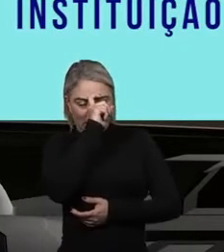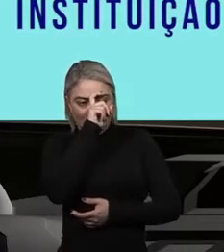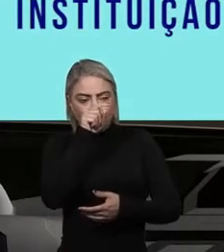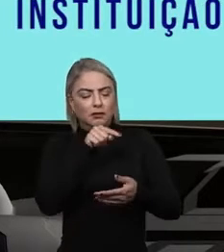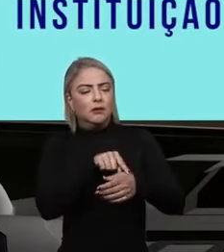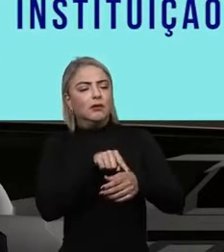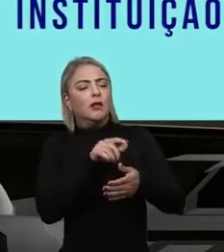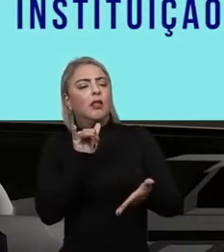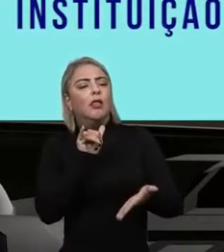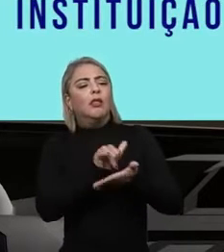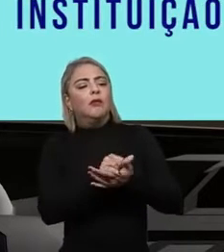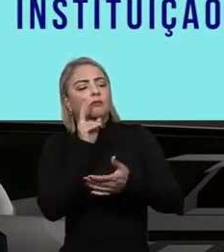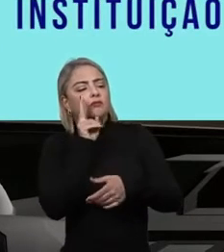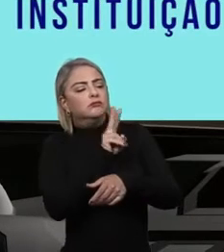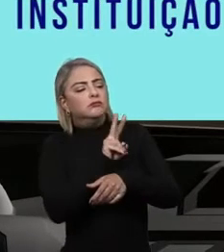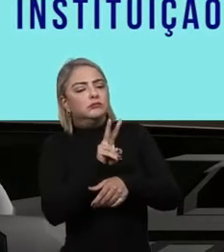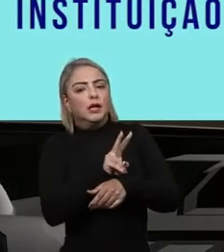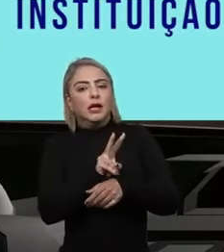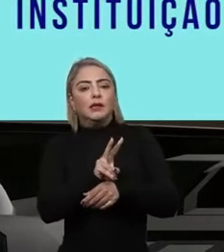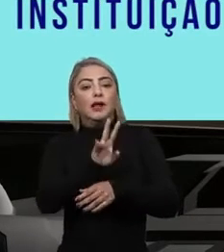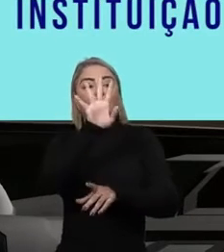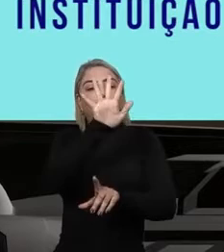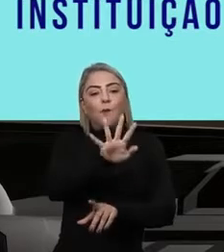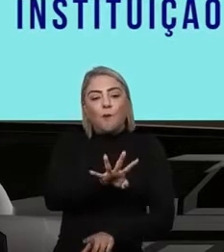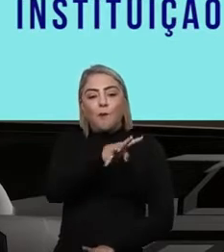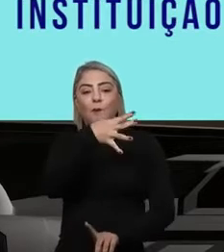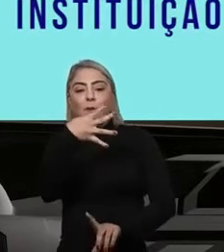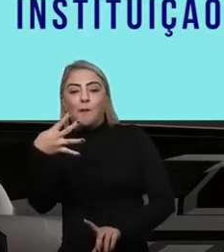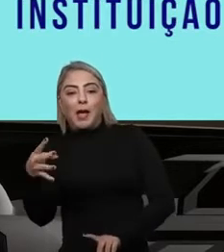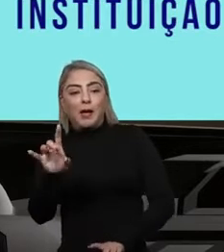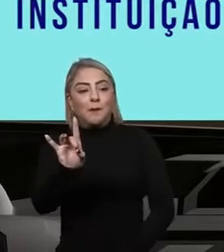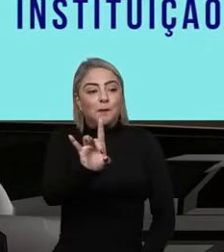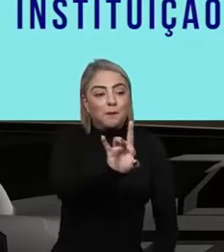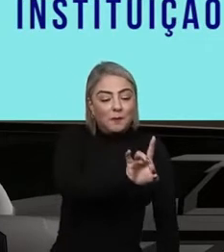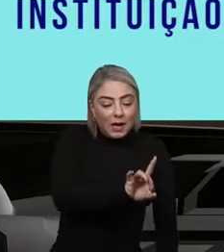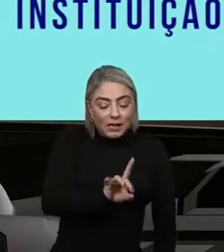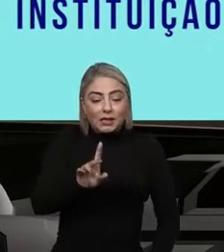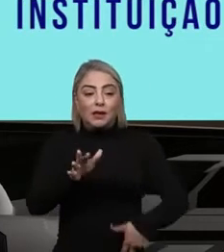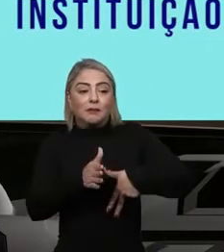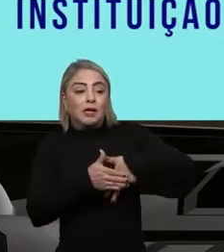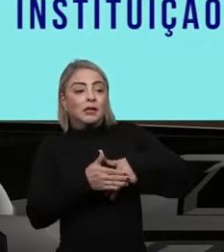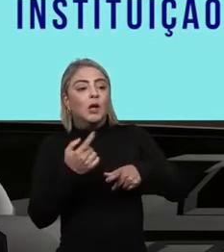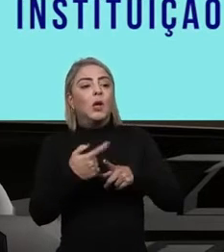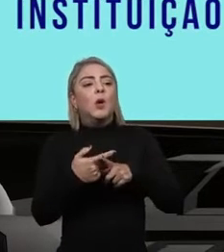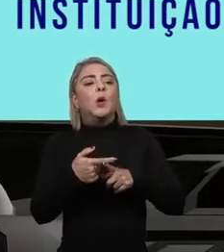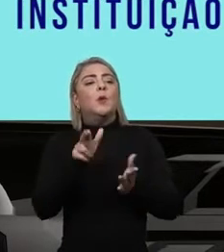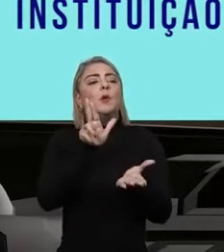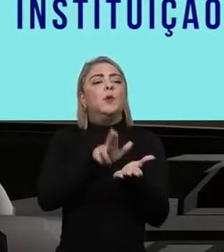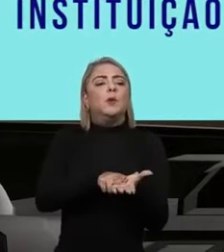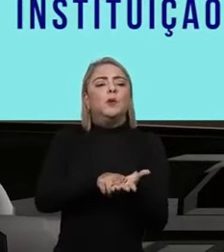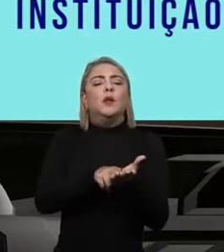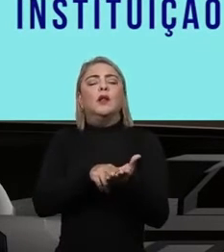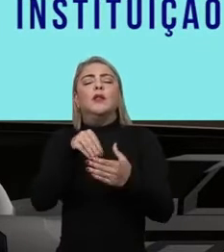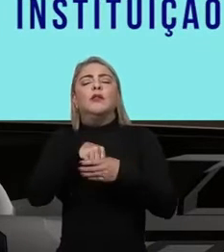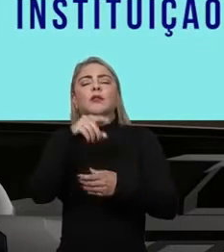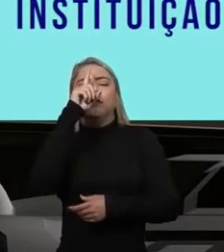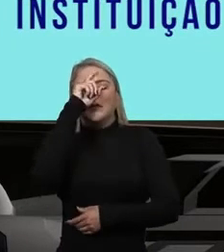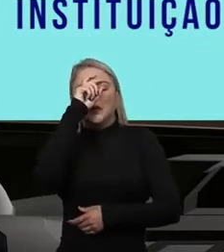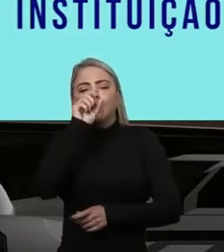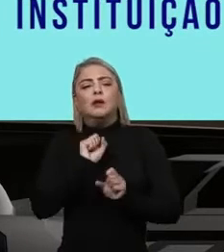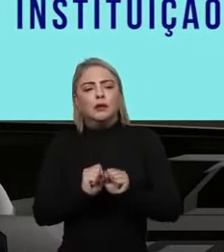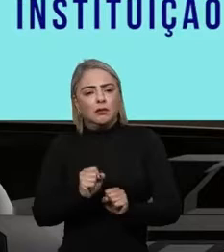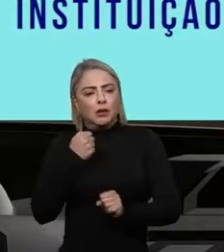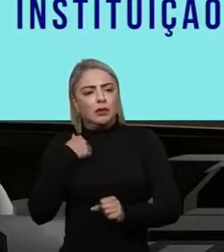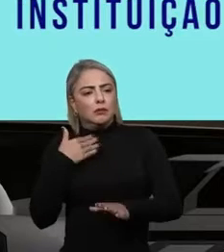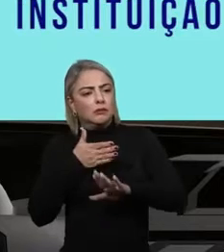e a ferramenta monitora. Então, ela dá um mapa de cada paciente do porquê que ele está internado dentro do hospital e permite que o hospital possa